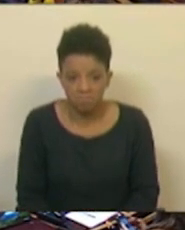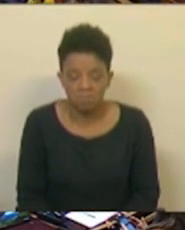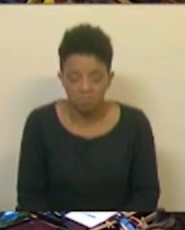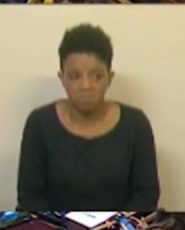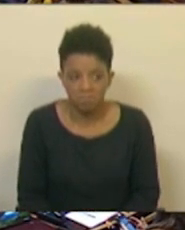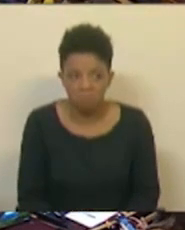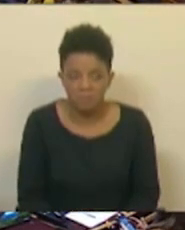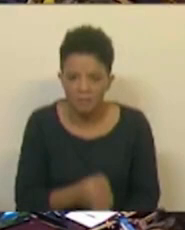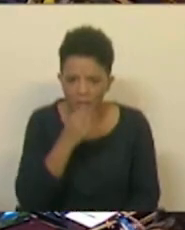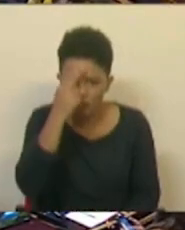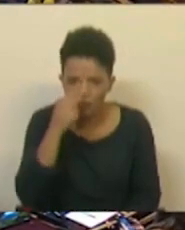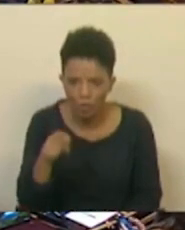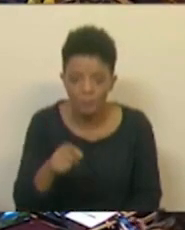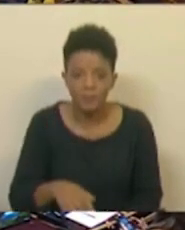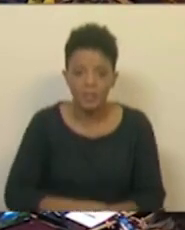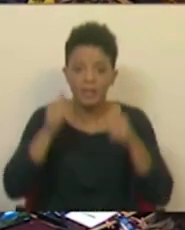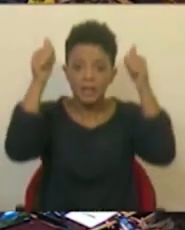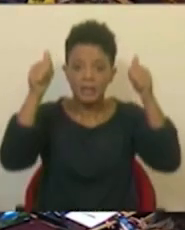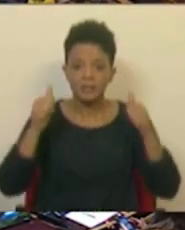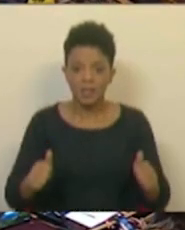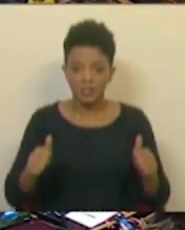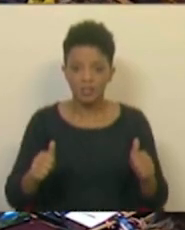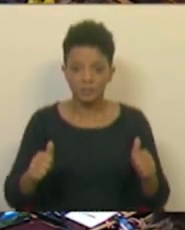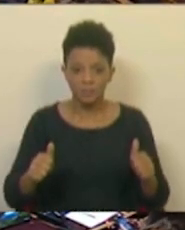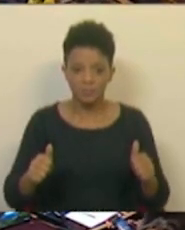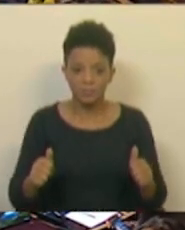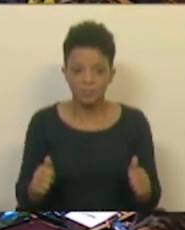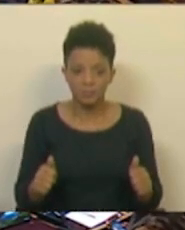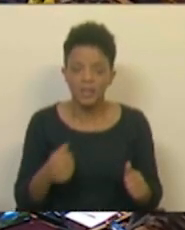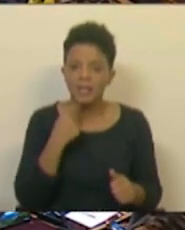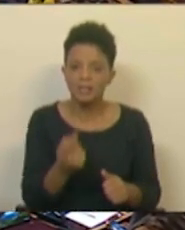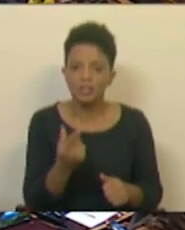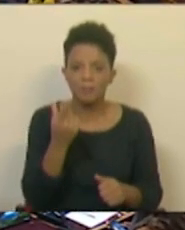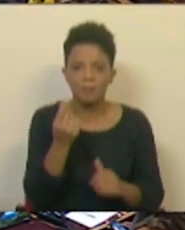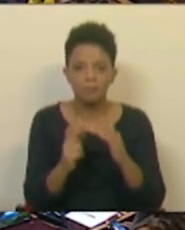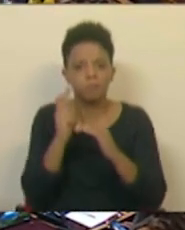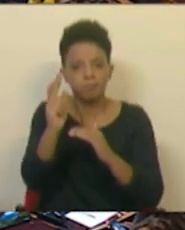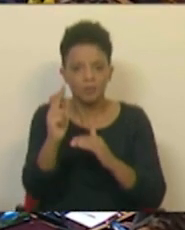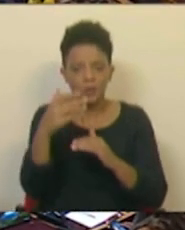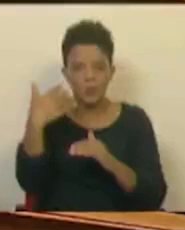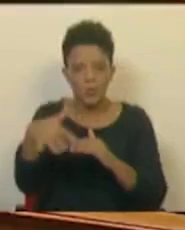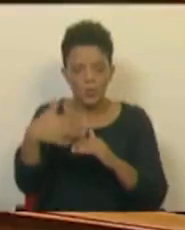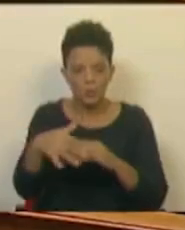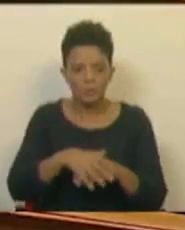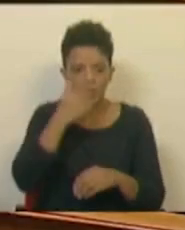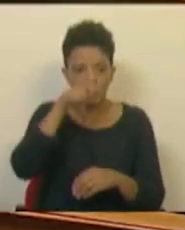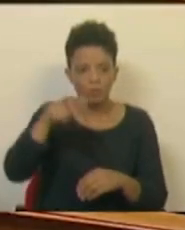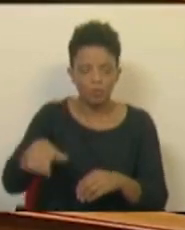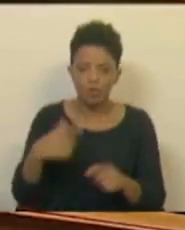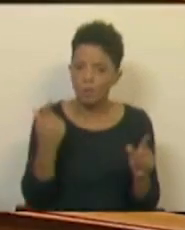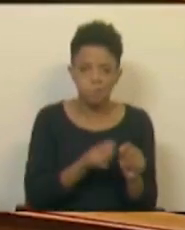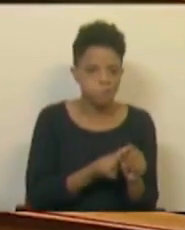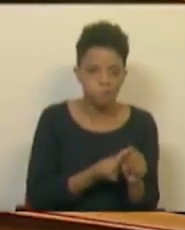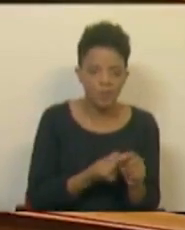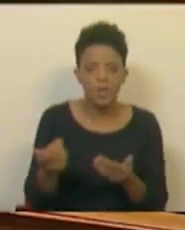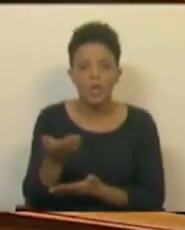Podemos falar acerca da história. Este cartaz que aqui temos diz inflação. Os preços sobem, as pessoas deixam de comprar,